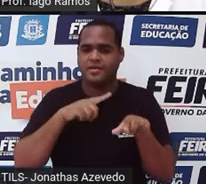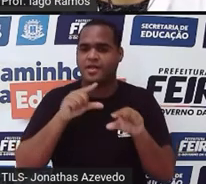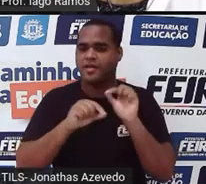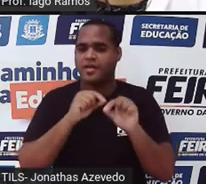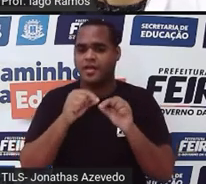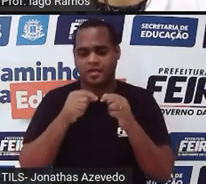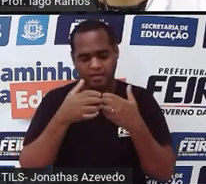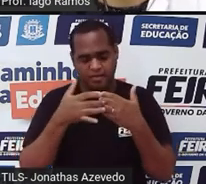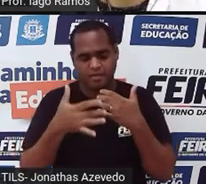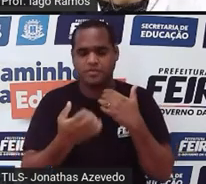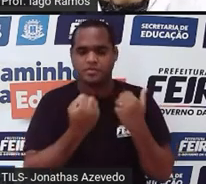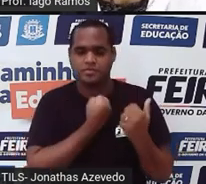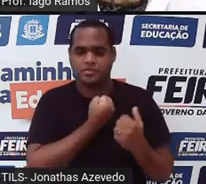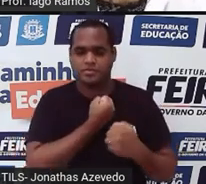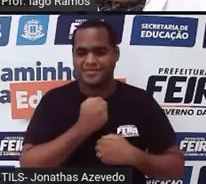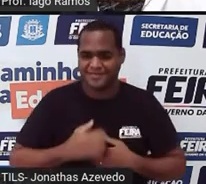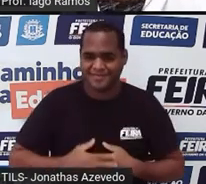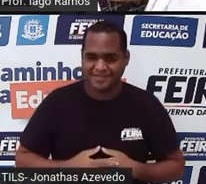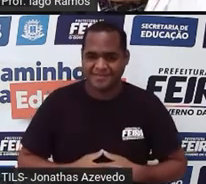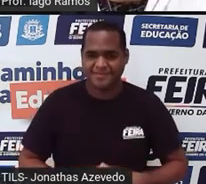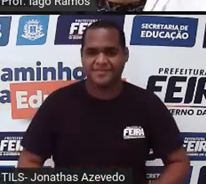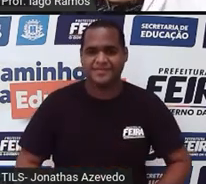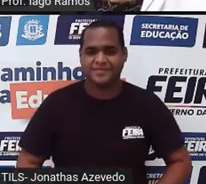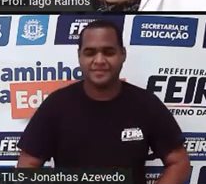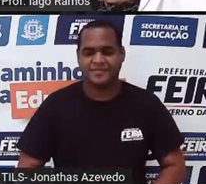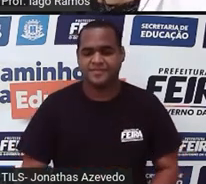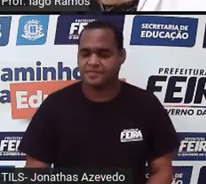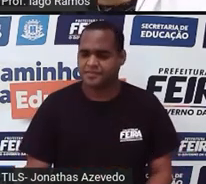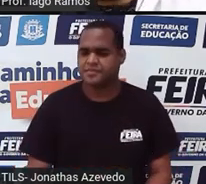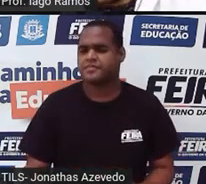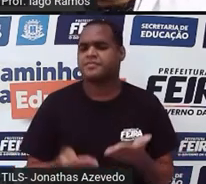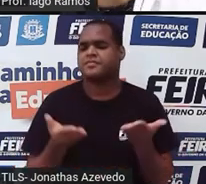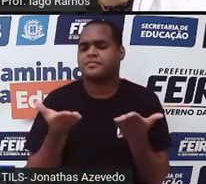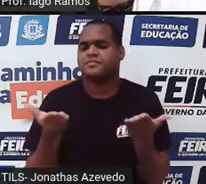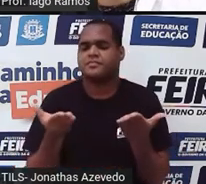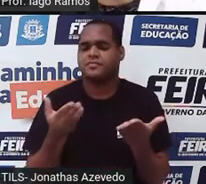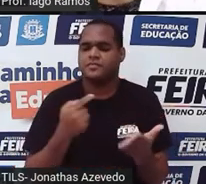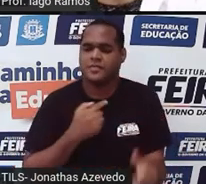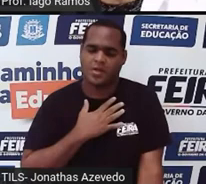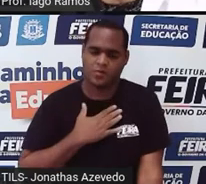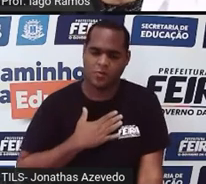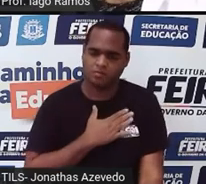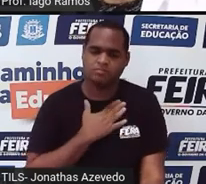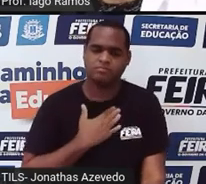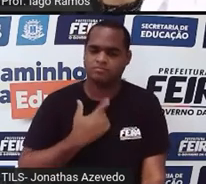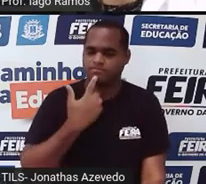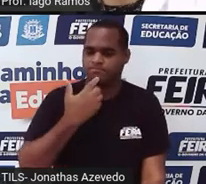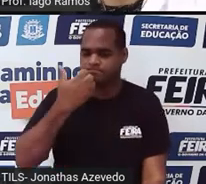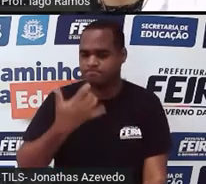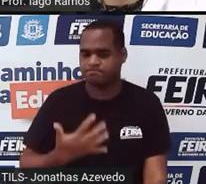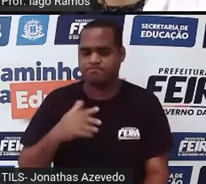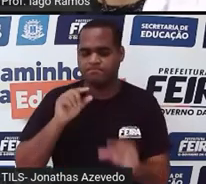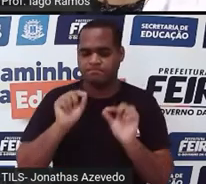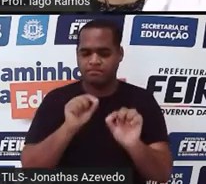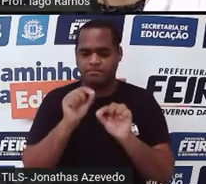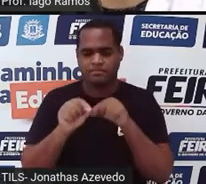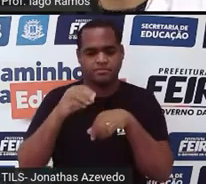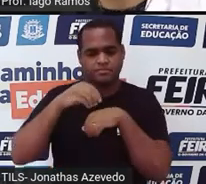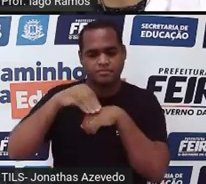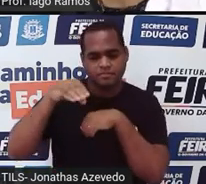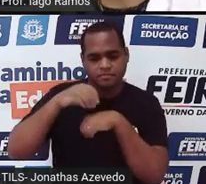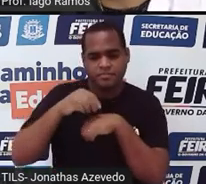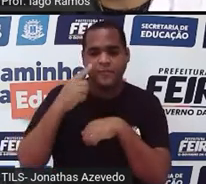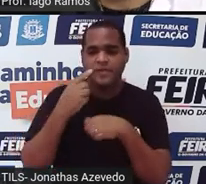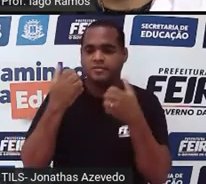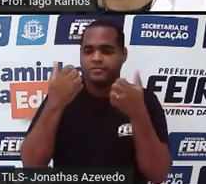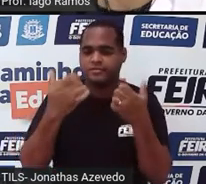sequência aqui nessa aula. Certo? Bom, e aí agora eu gostaria de propor, de fazer essa proposta para você que está